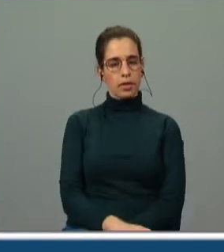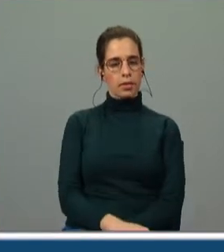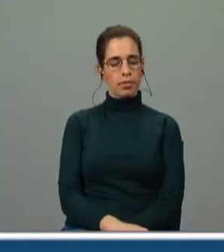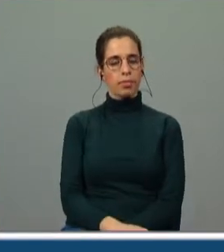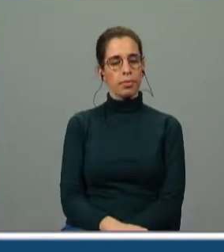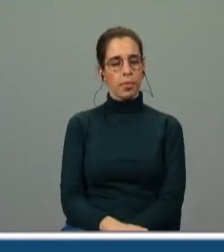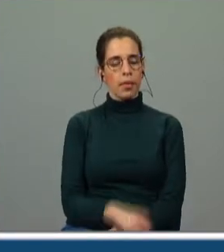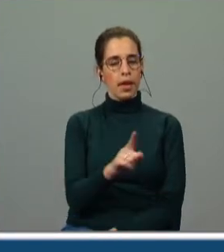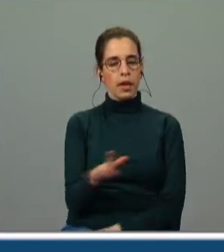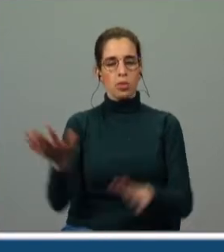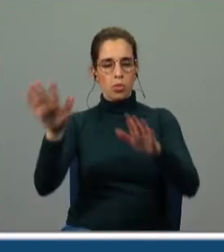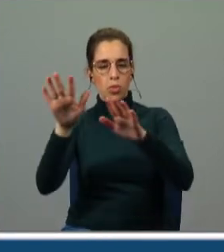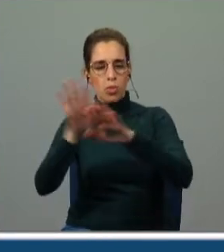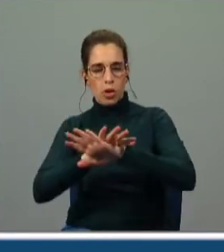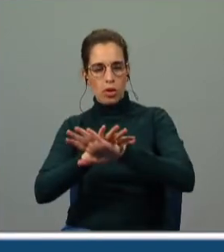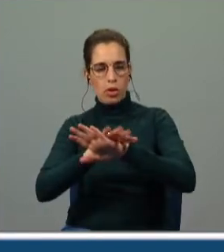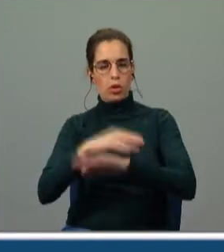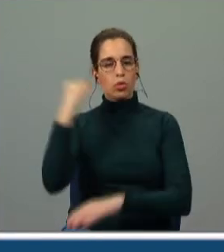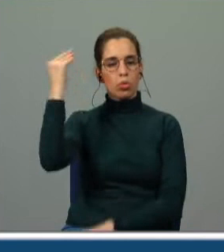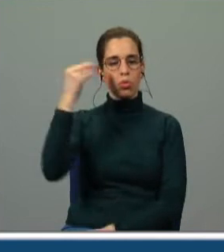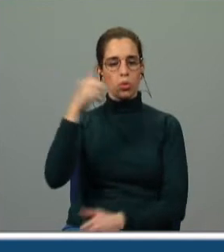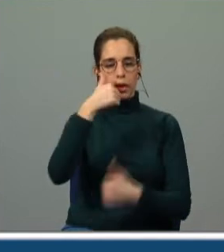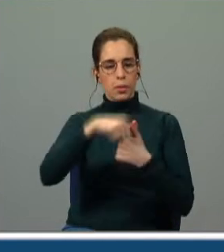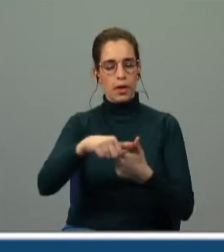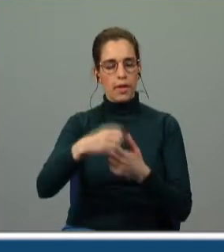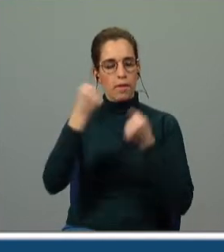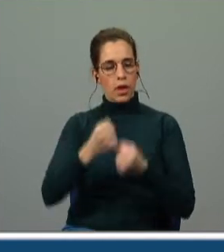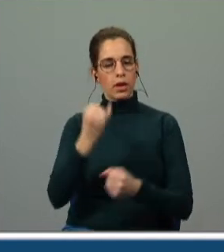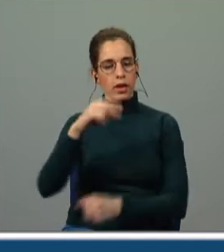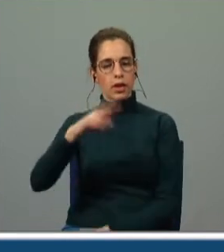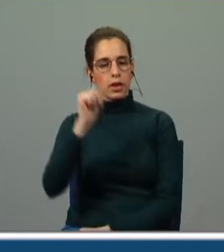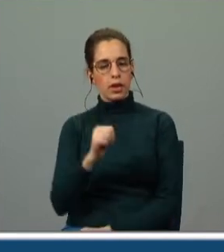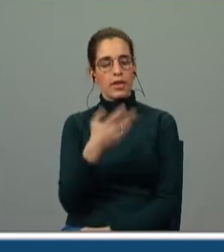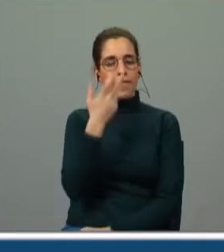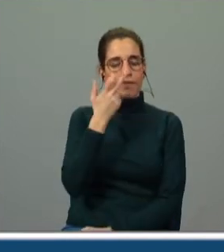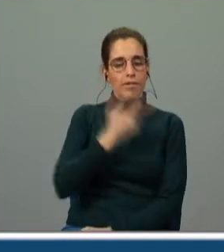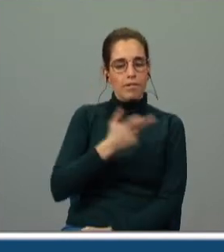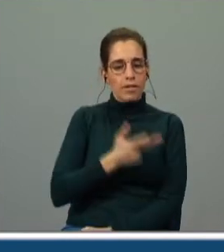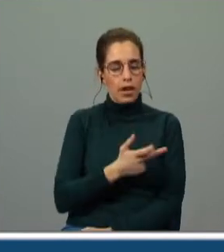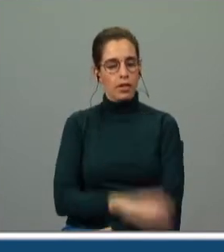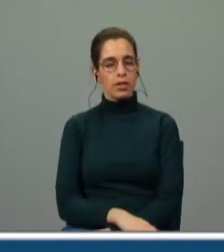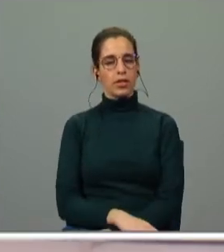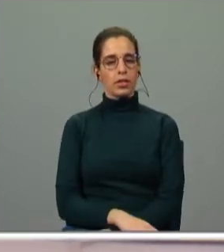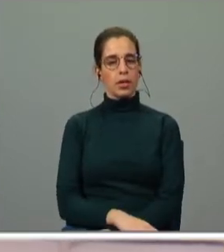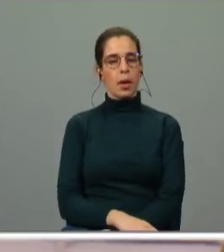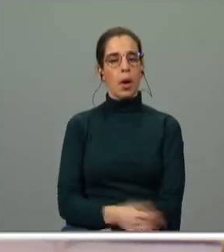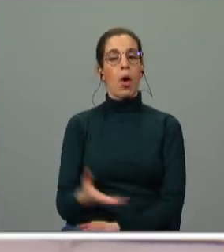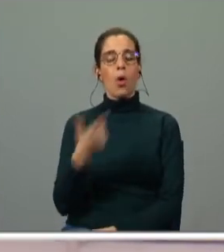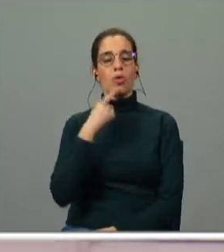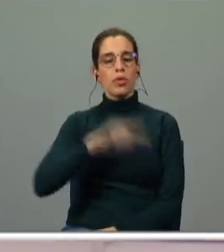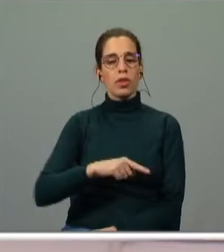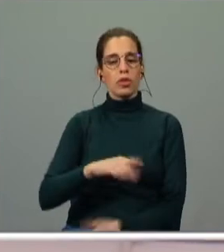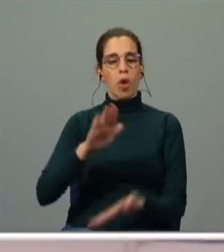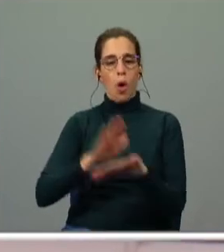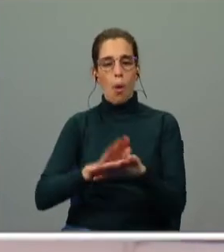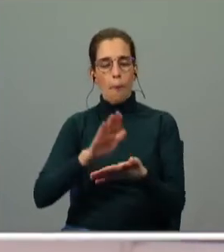portanto há aqui o contraste entre os mouros inimigos e fortes e Inês inocente e frágil mais uma vez como argumento para